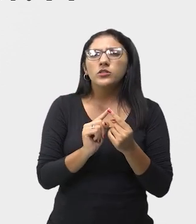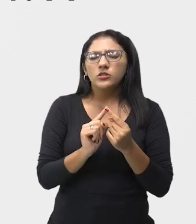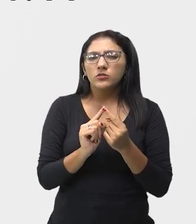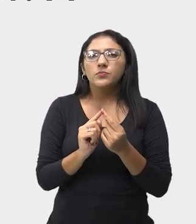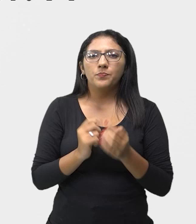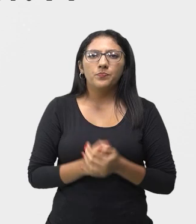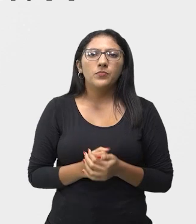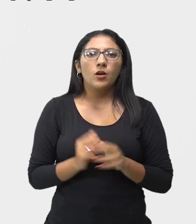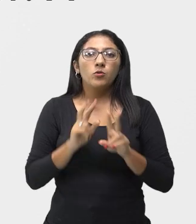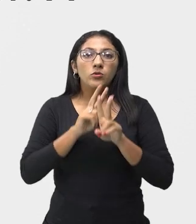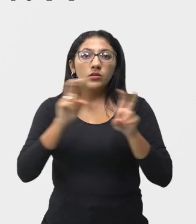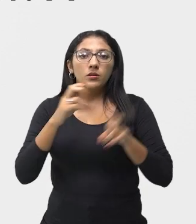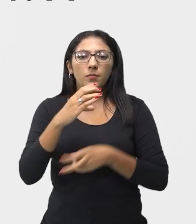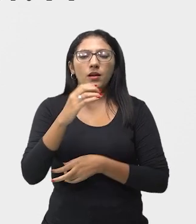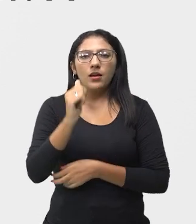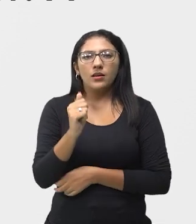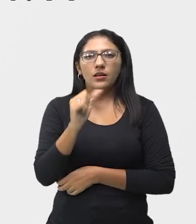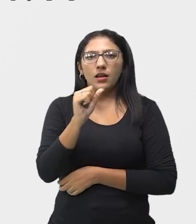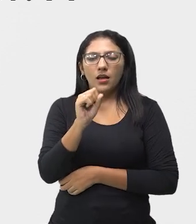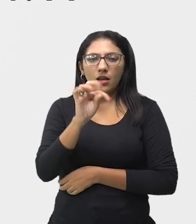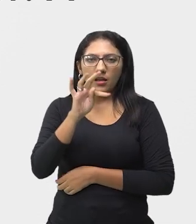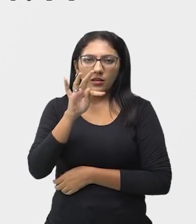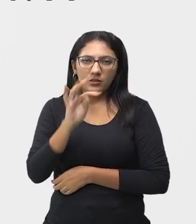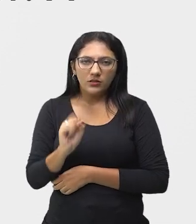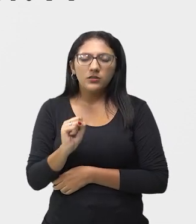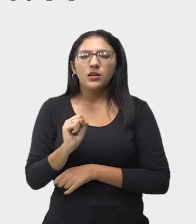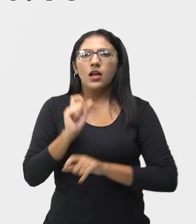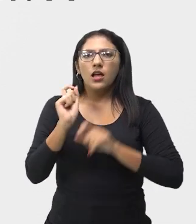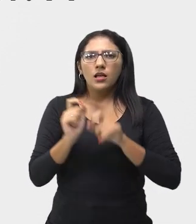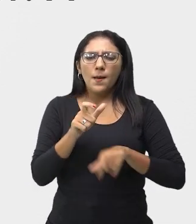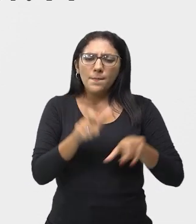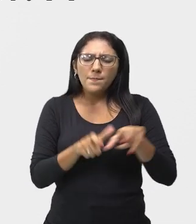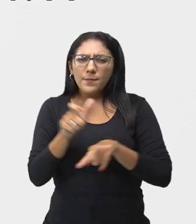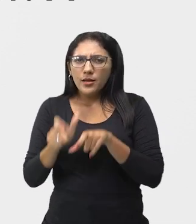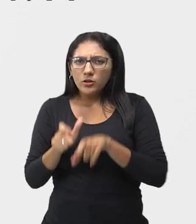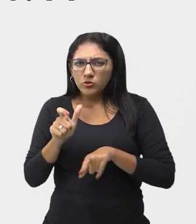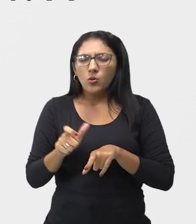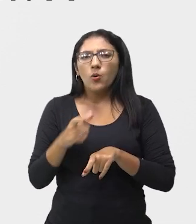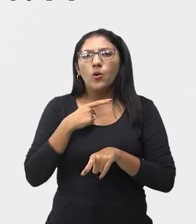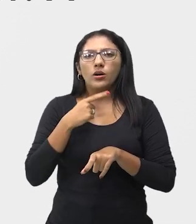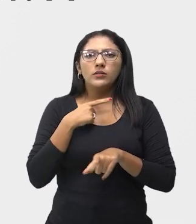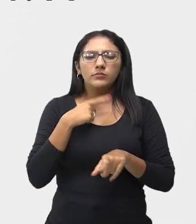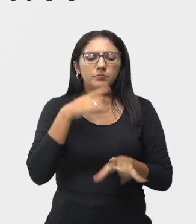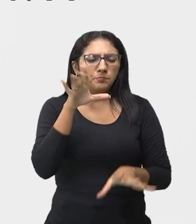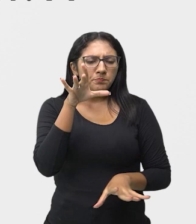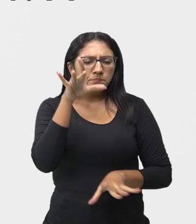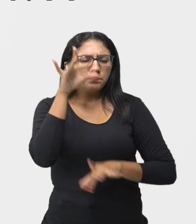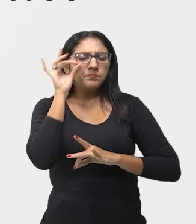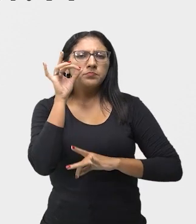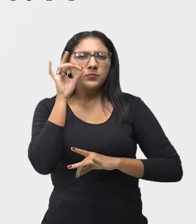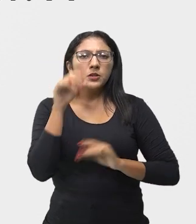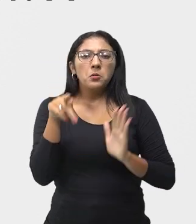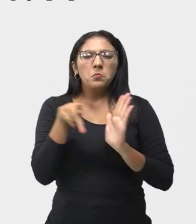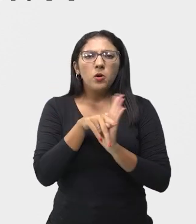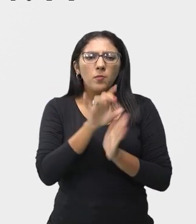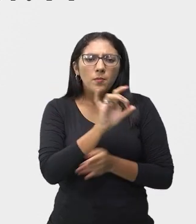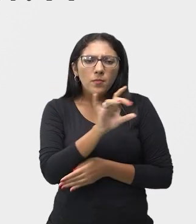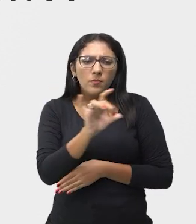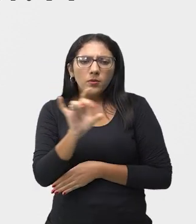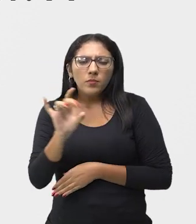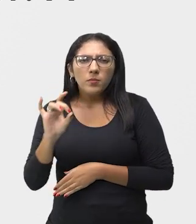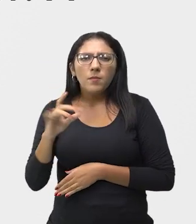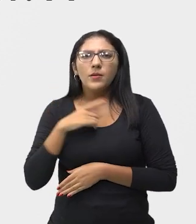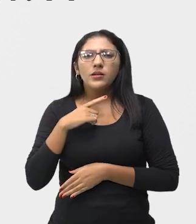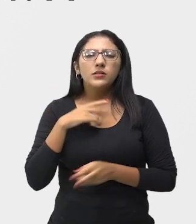espetáculos é Catches. Em que os atores, eles têm um personagem, cada um